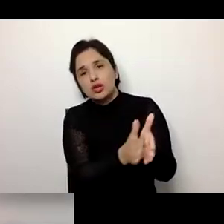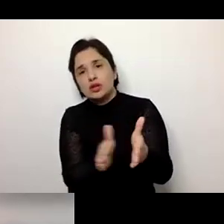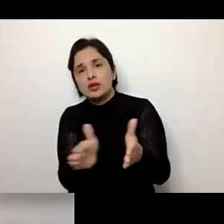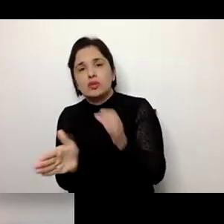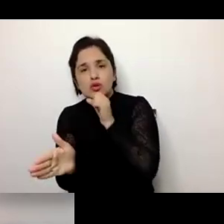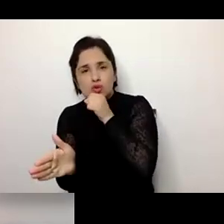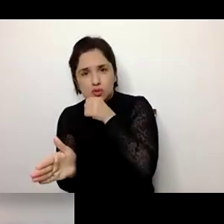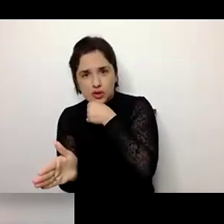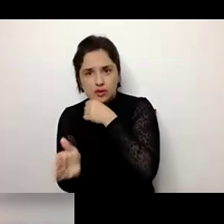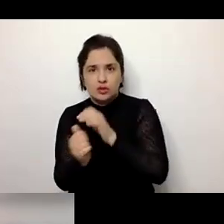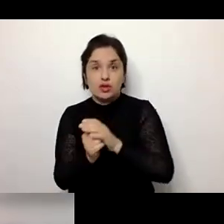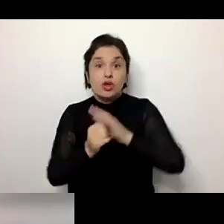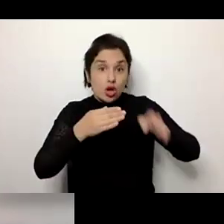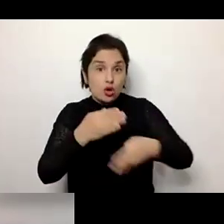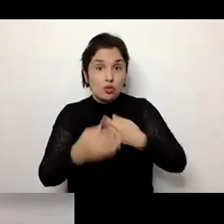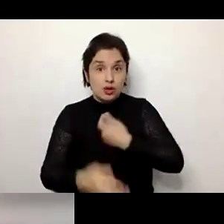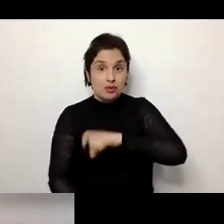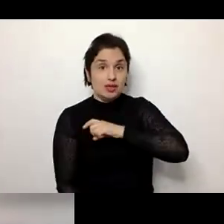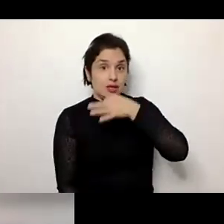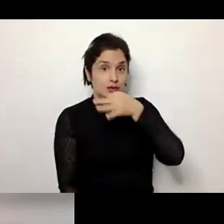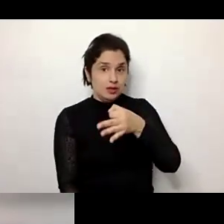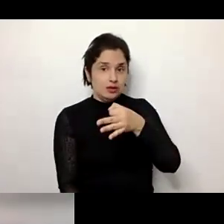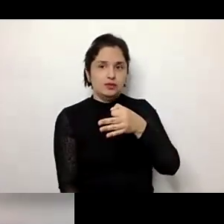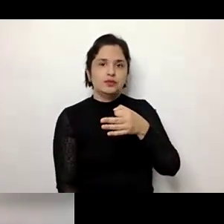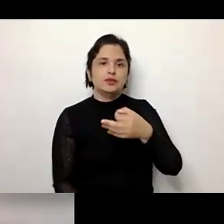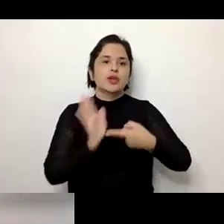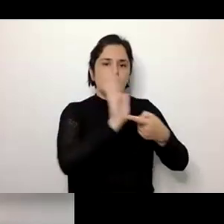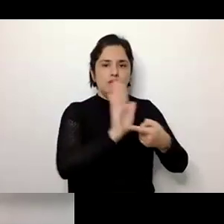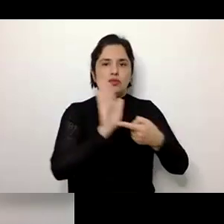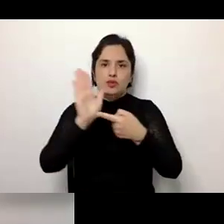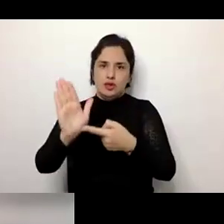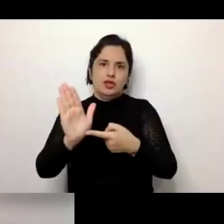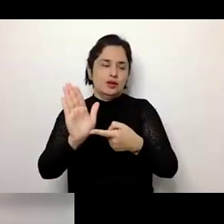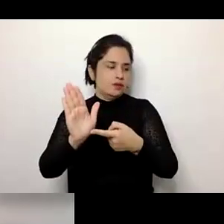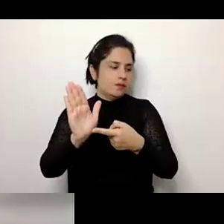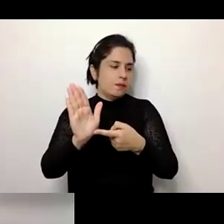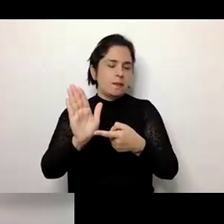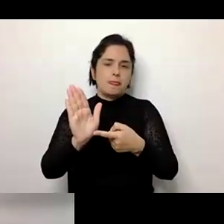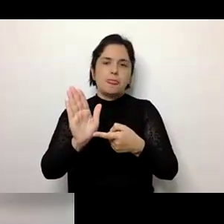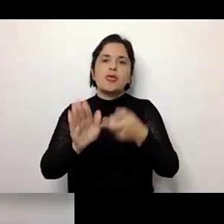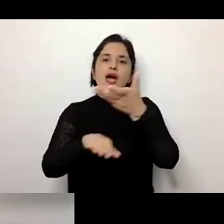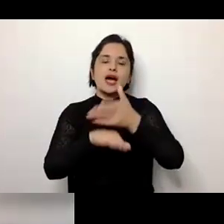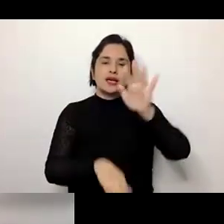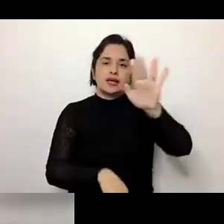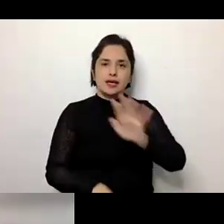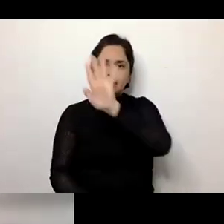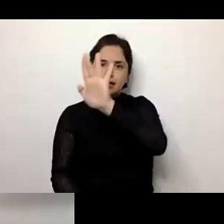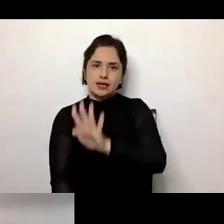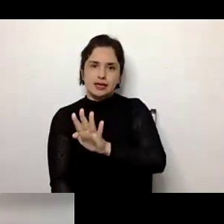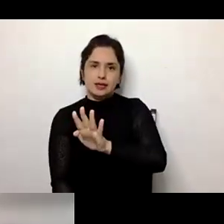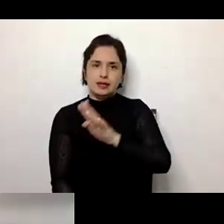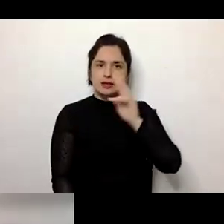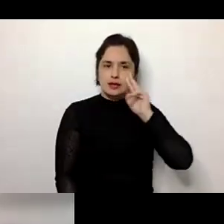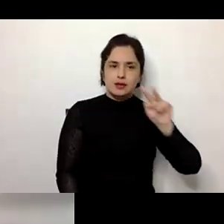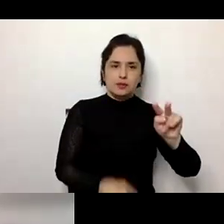Bom, aqui a Priscila nos mostra que justamente dentro há características justamente para poder mirar